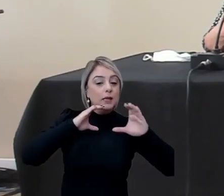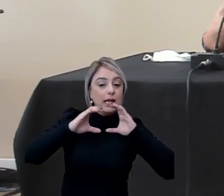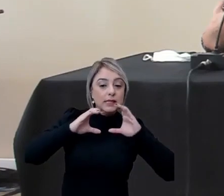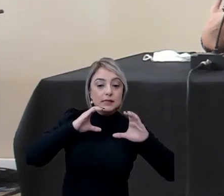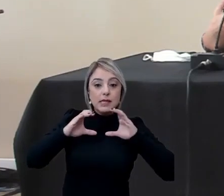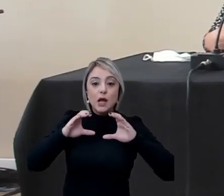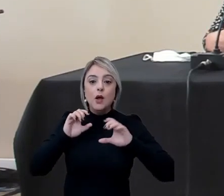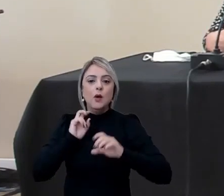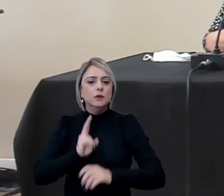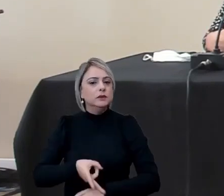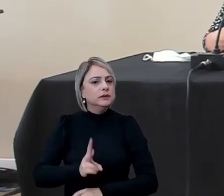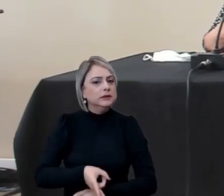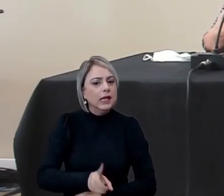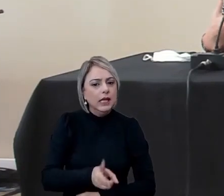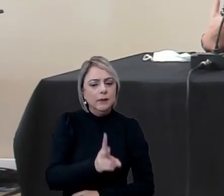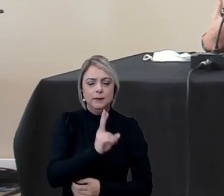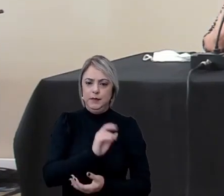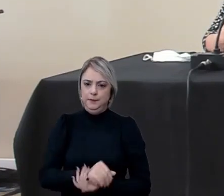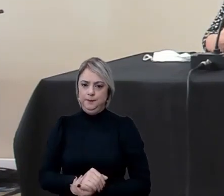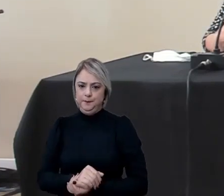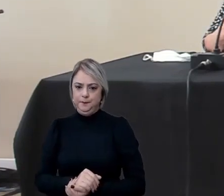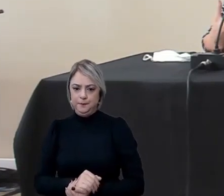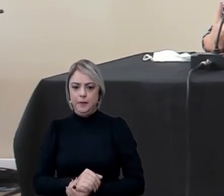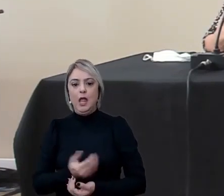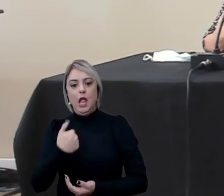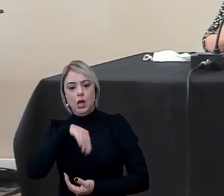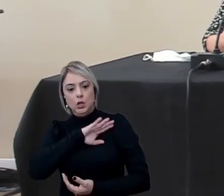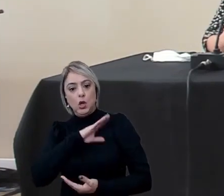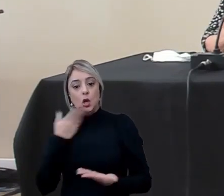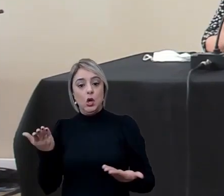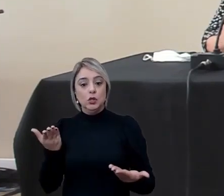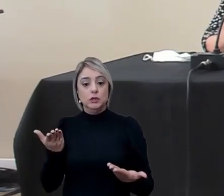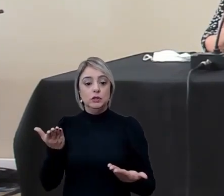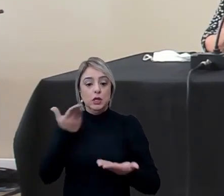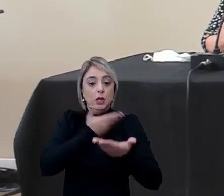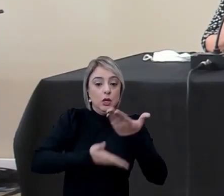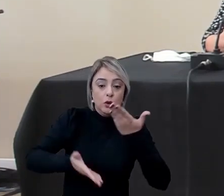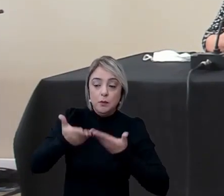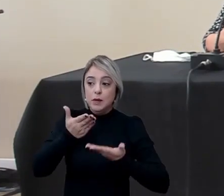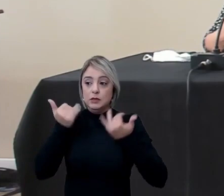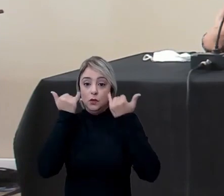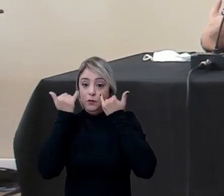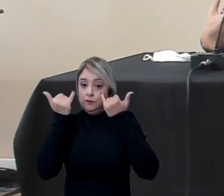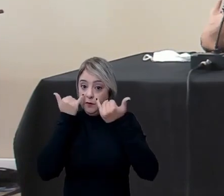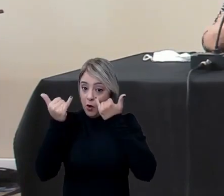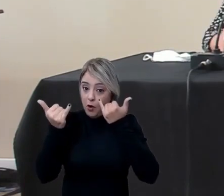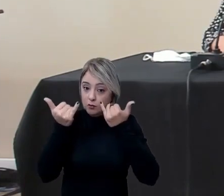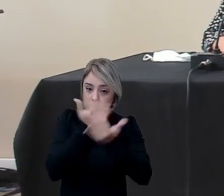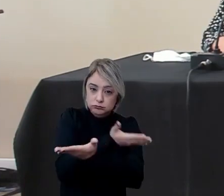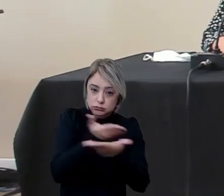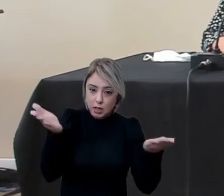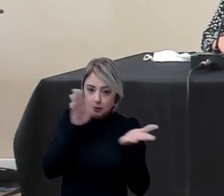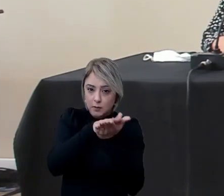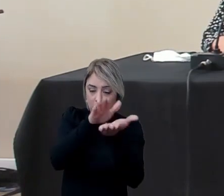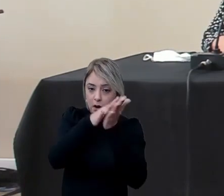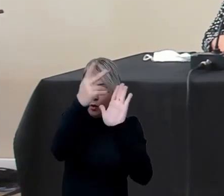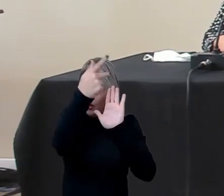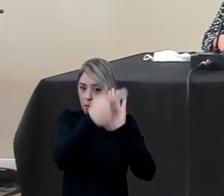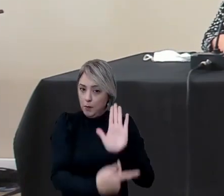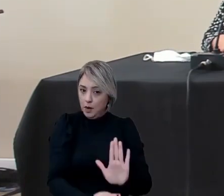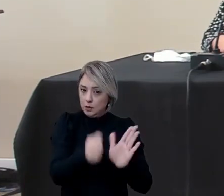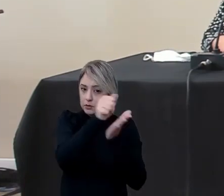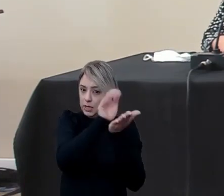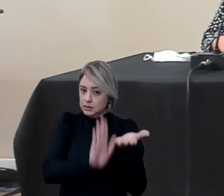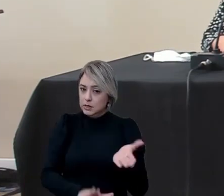constante a gente gente lançou compartilhou um informe assim que a gente publicou o plano de